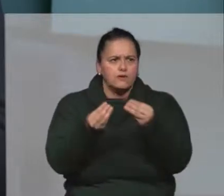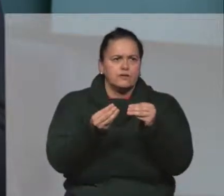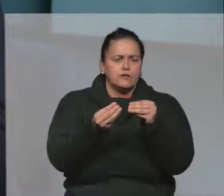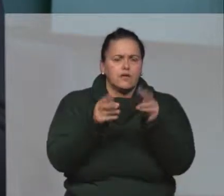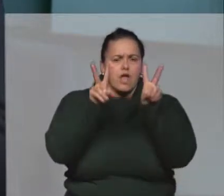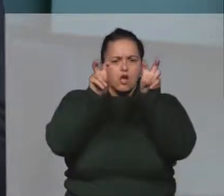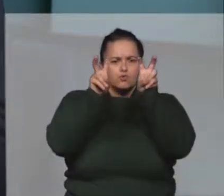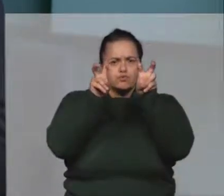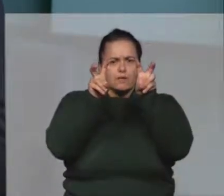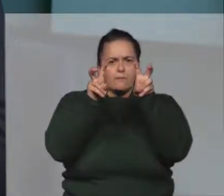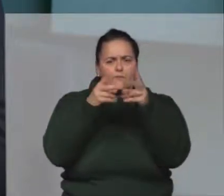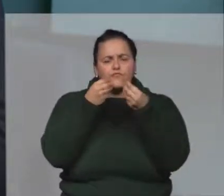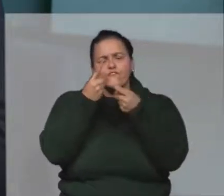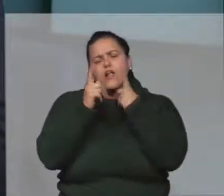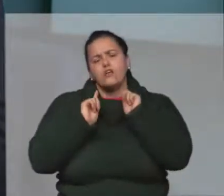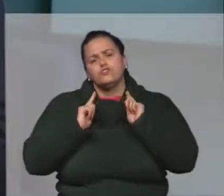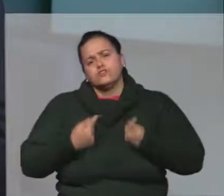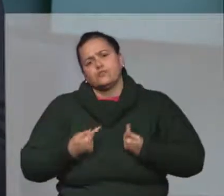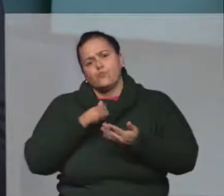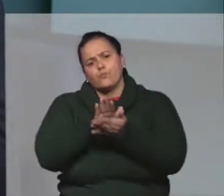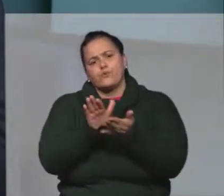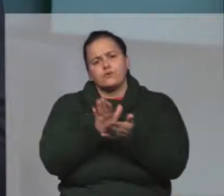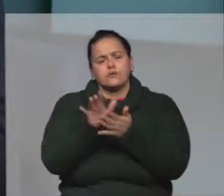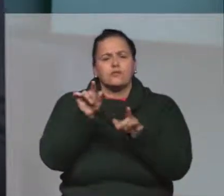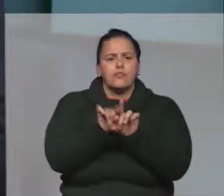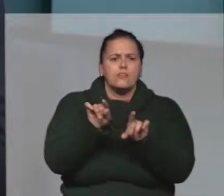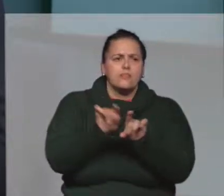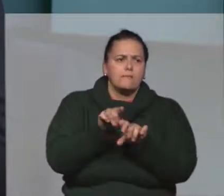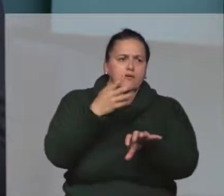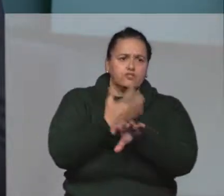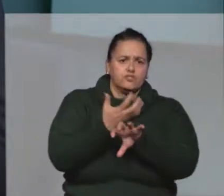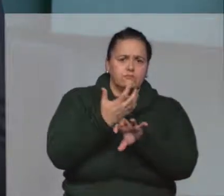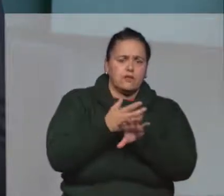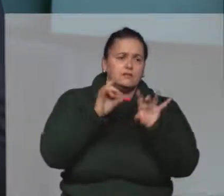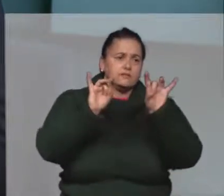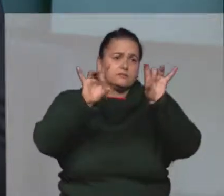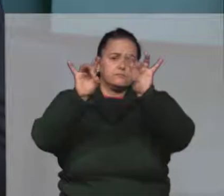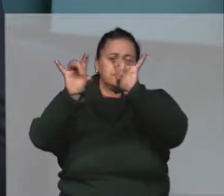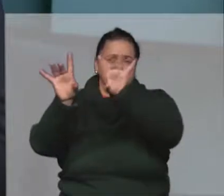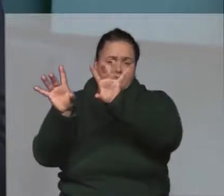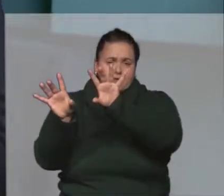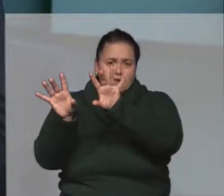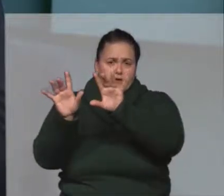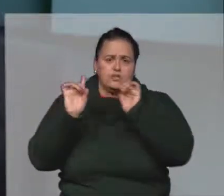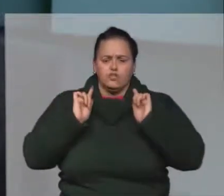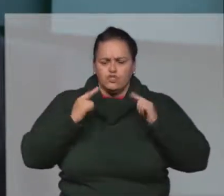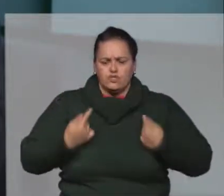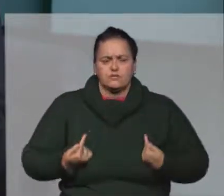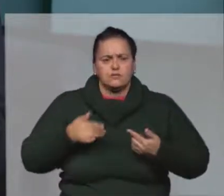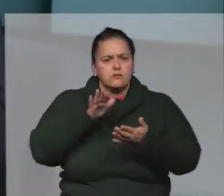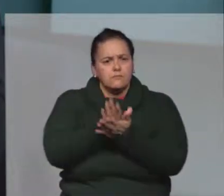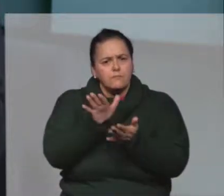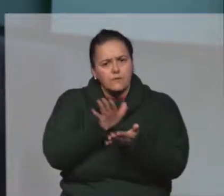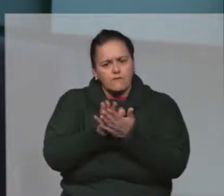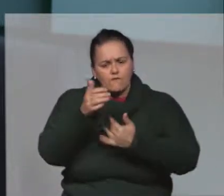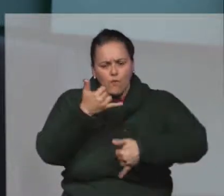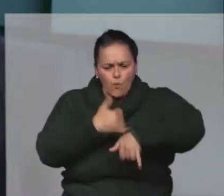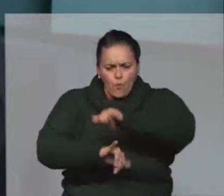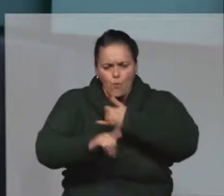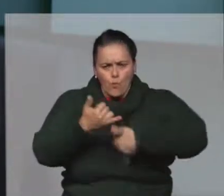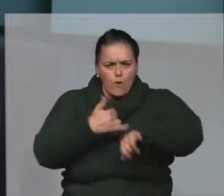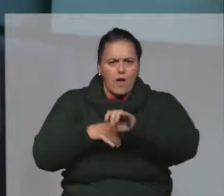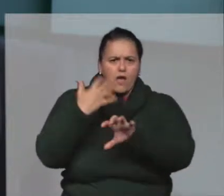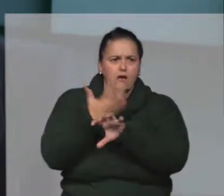um tema bastante abordado na gestão de operações, e também disciplinas mais específicas abordando gestão de operações químicas e